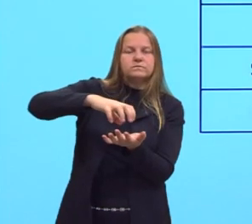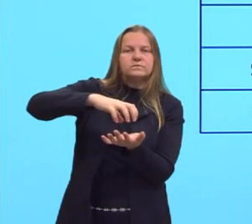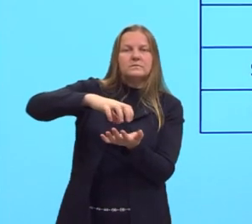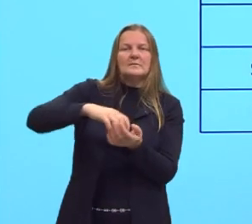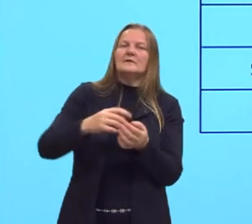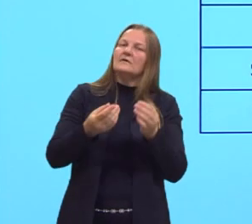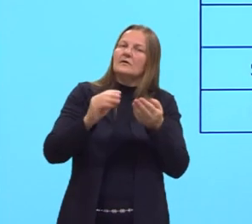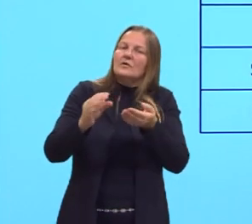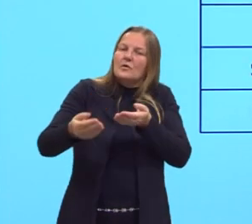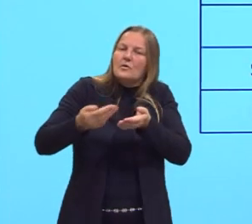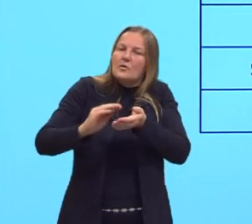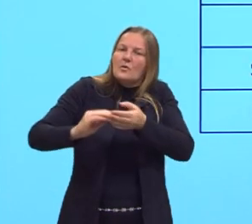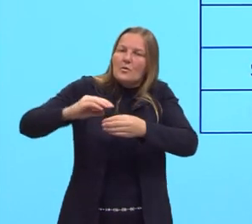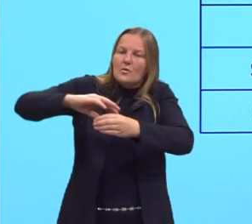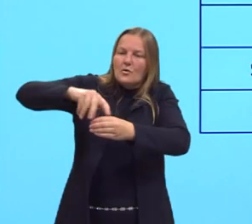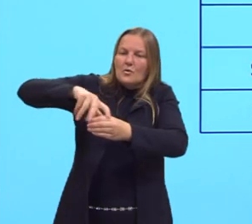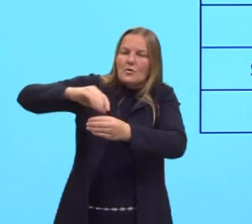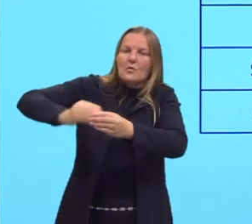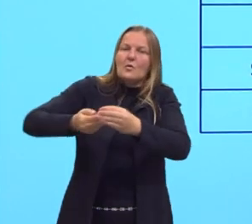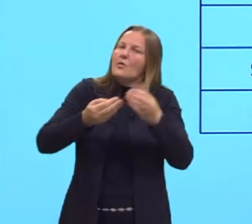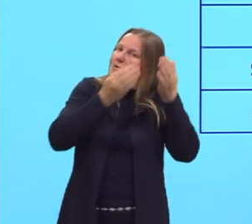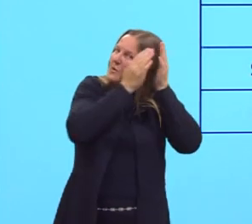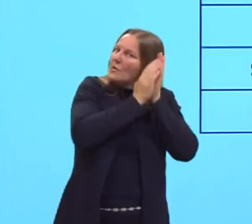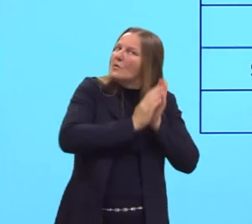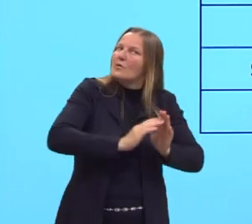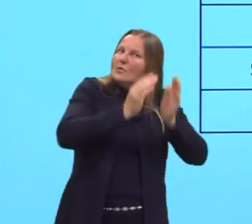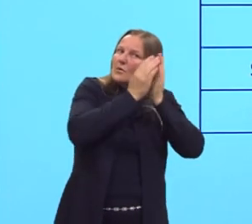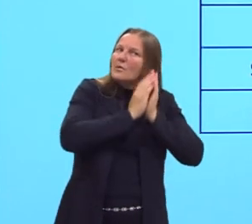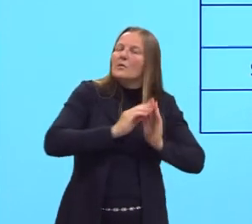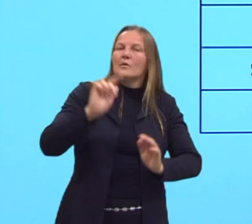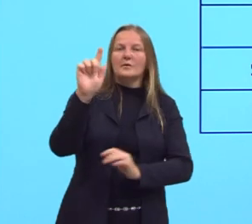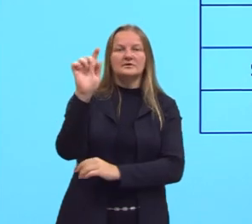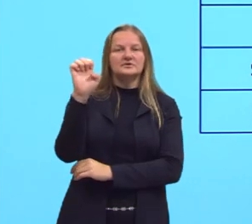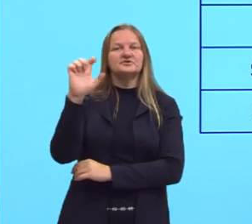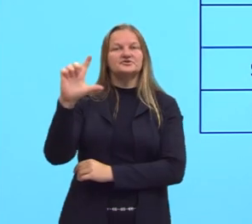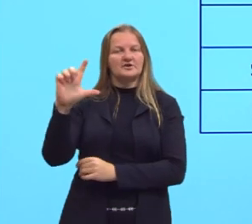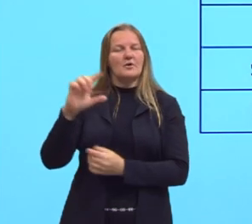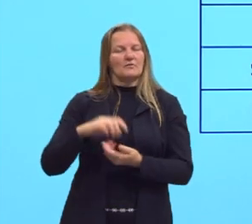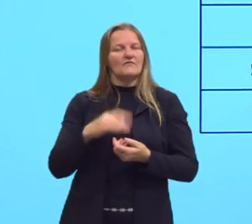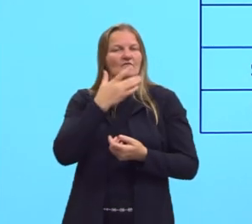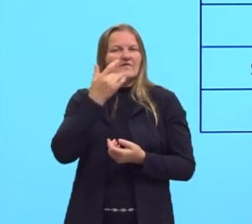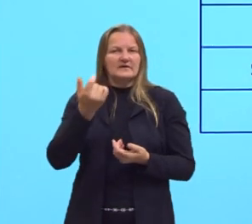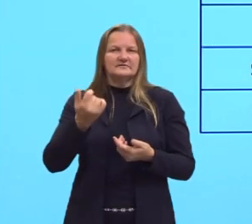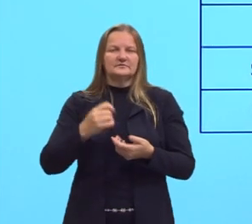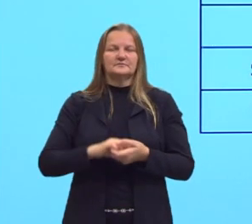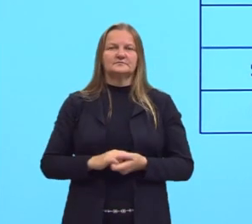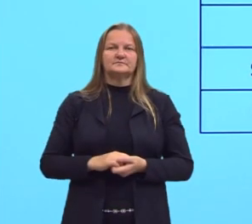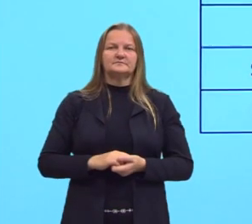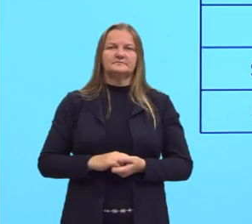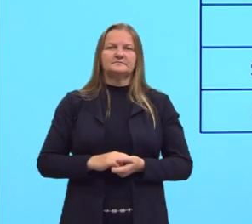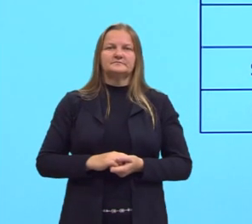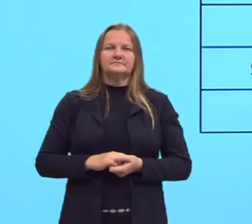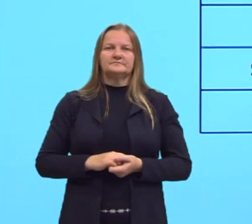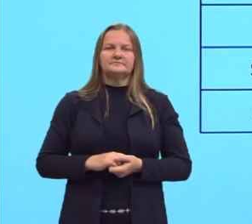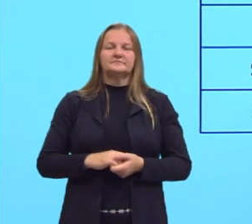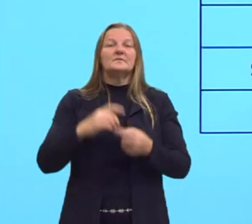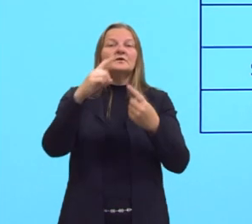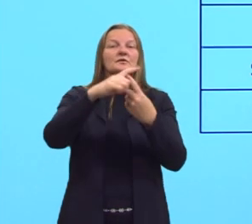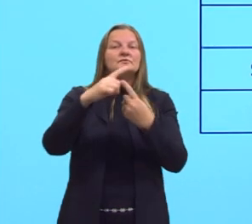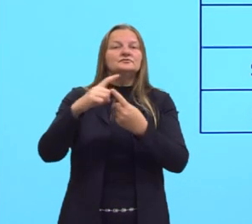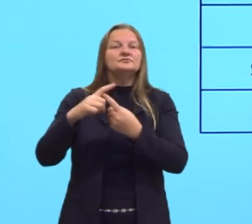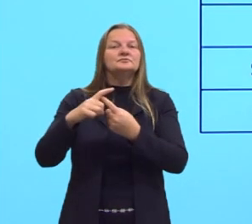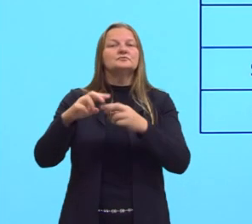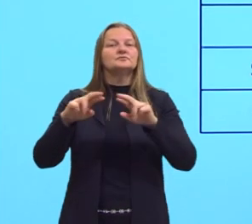de cabelo, que é um tipo de coloide gel. Fácil de identificar, né? E os tipos de